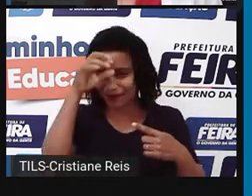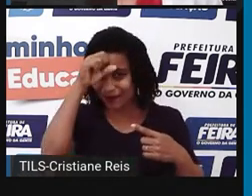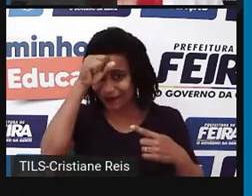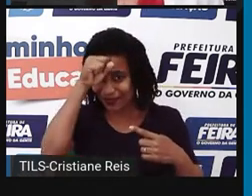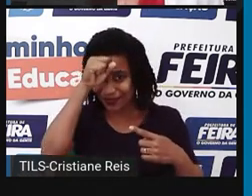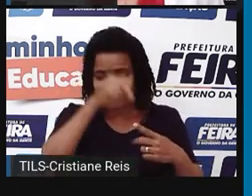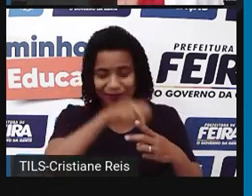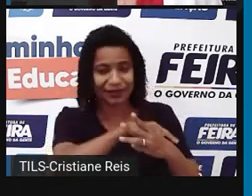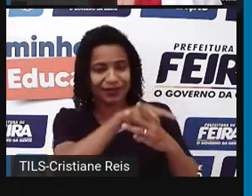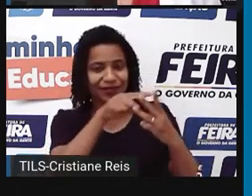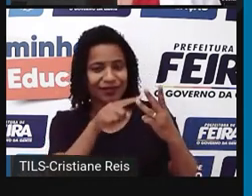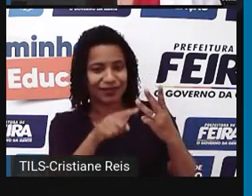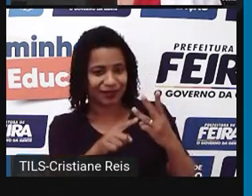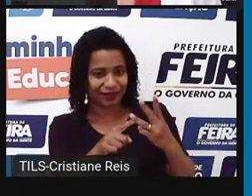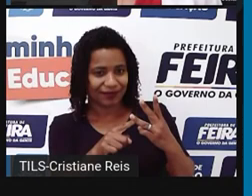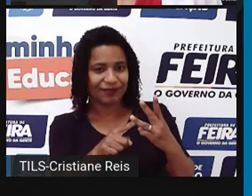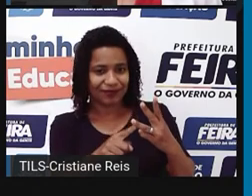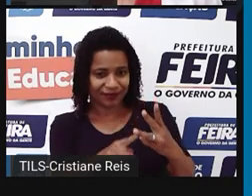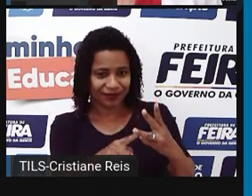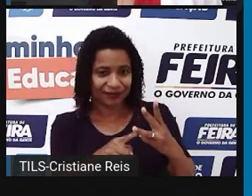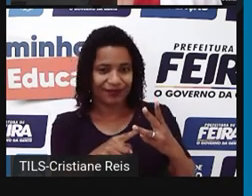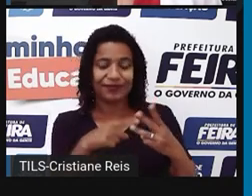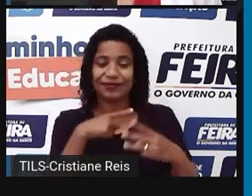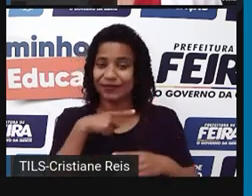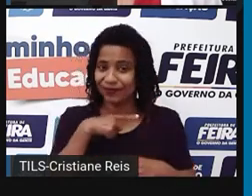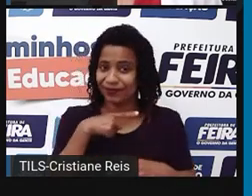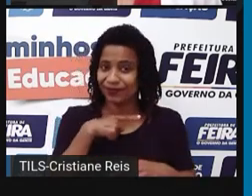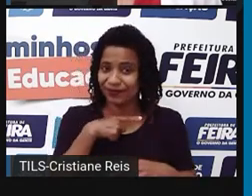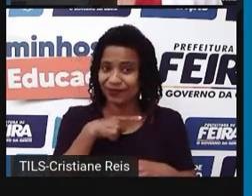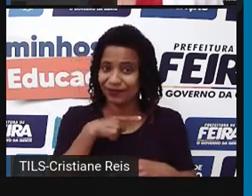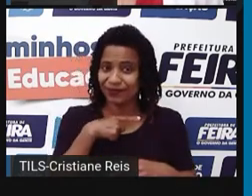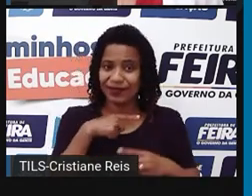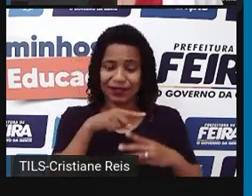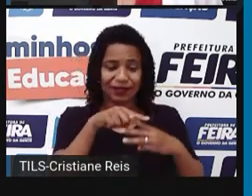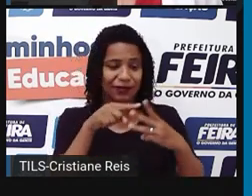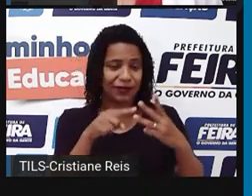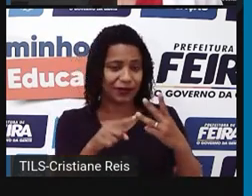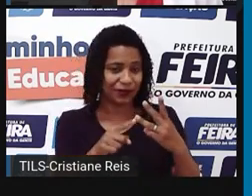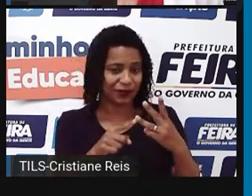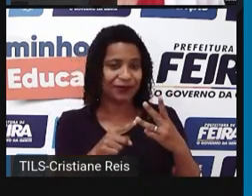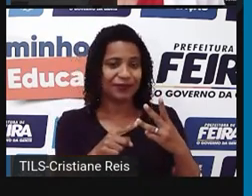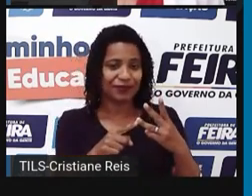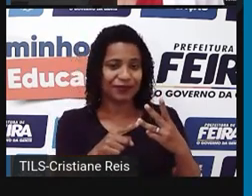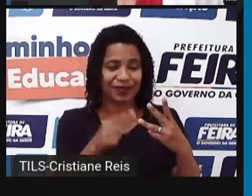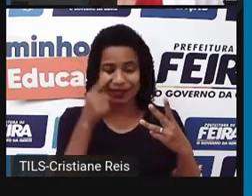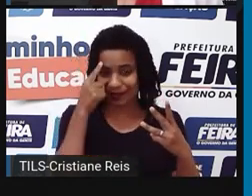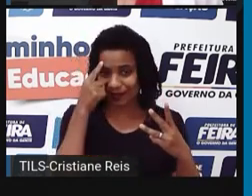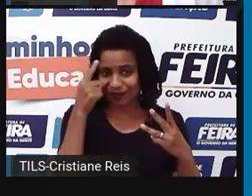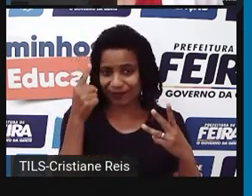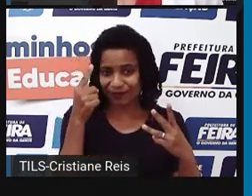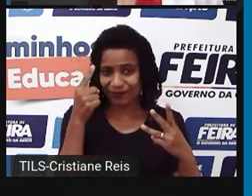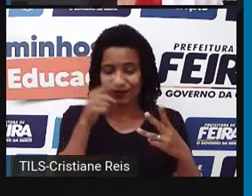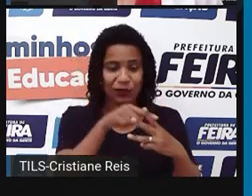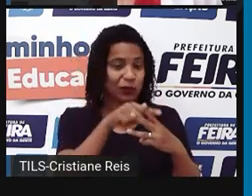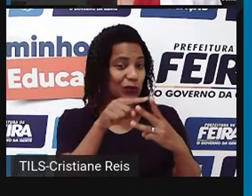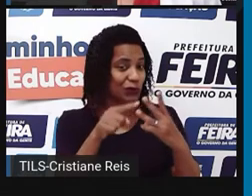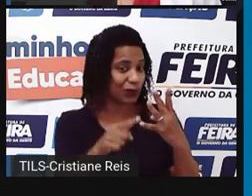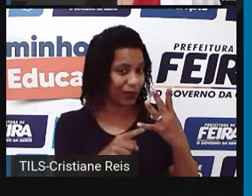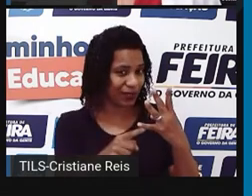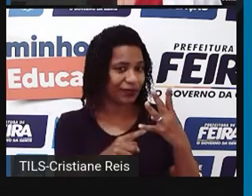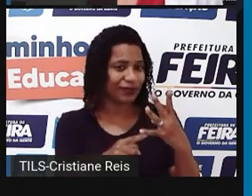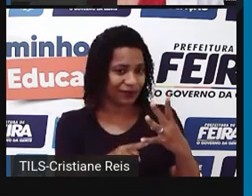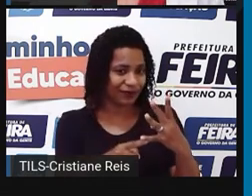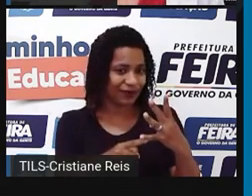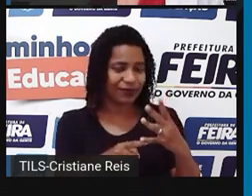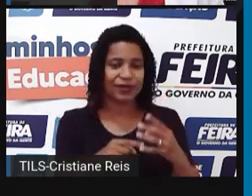demais, né? O Mandoff Mountain, Tower of Treasure, Kind Kingdom e Reality River. Então, eu